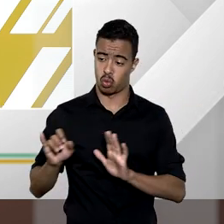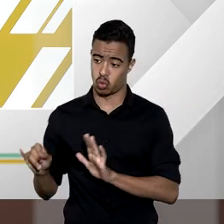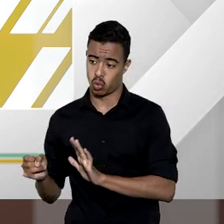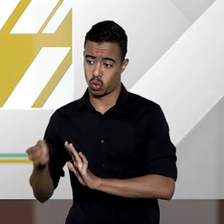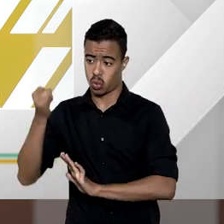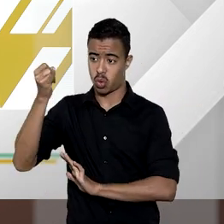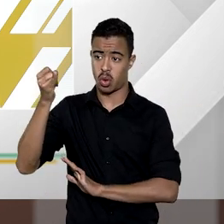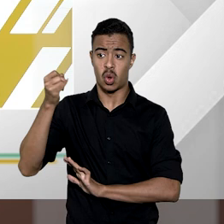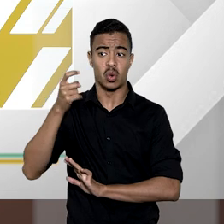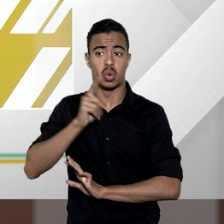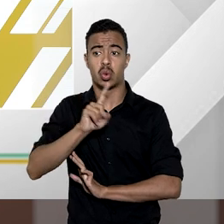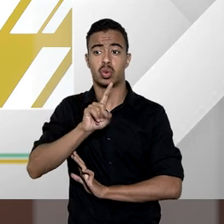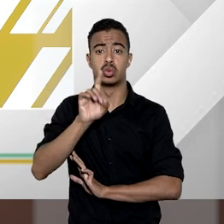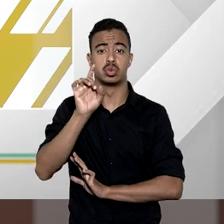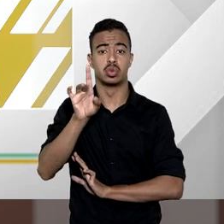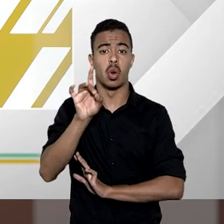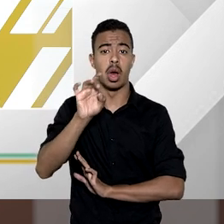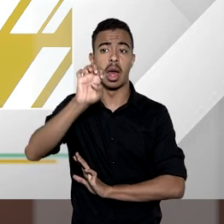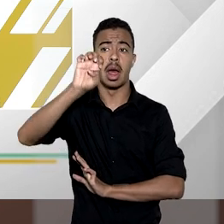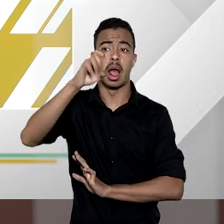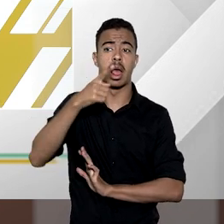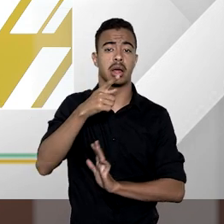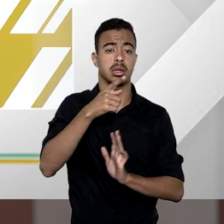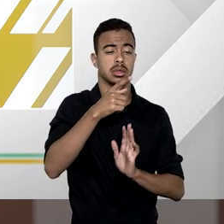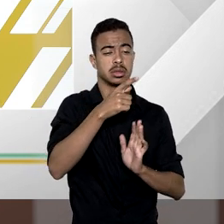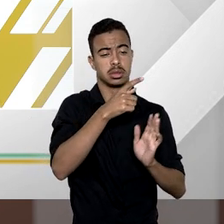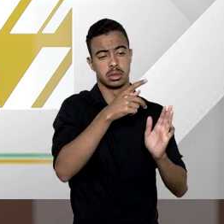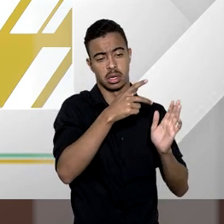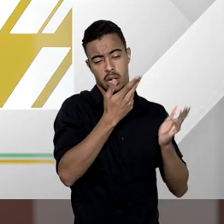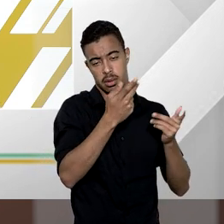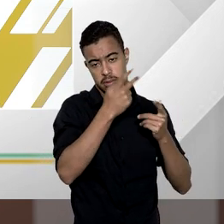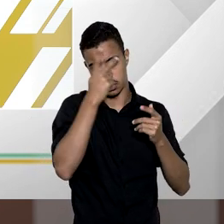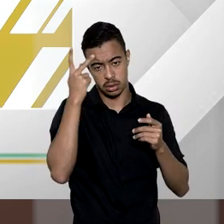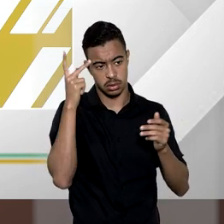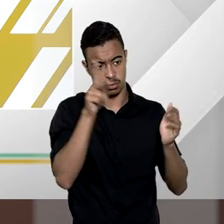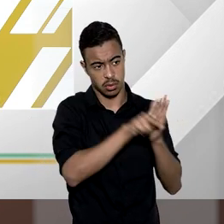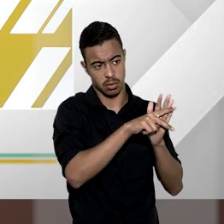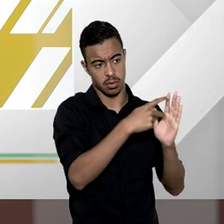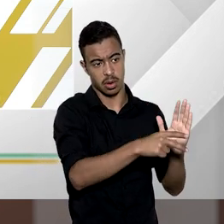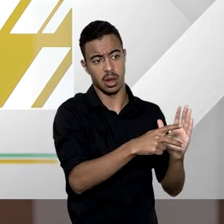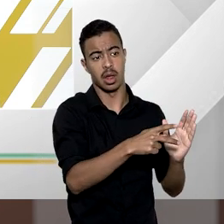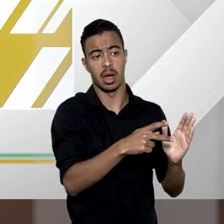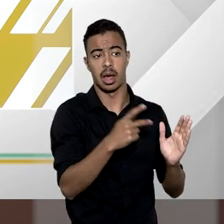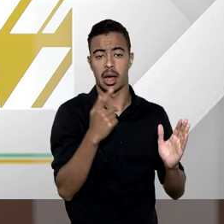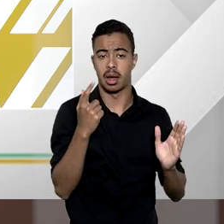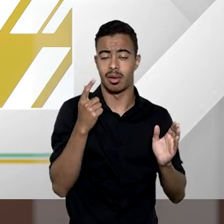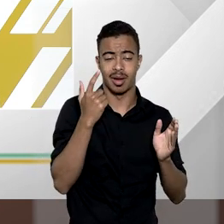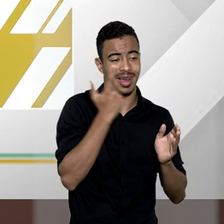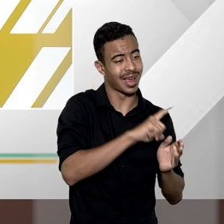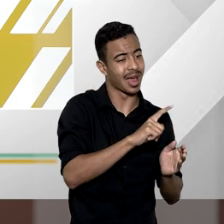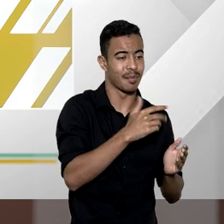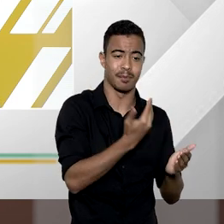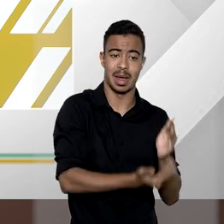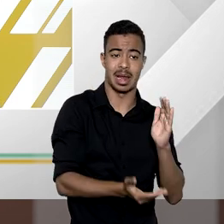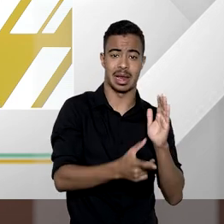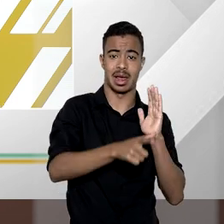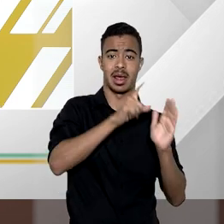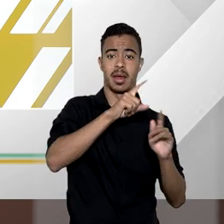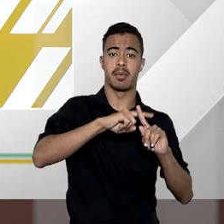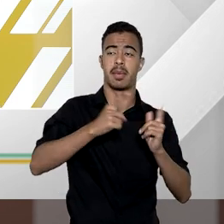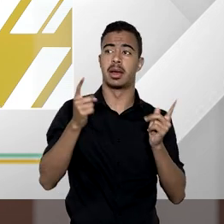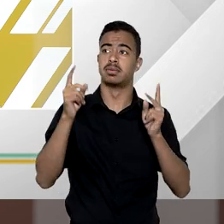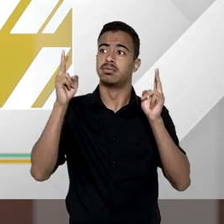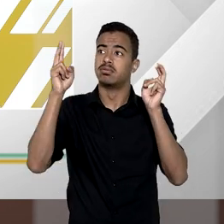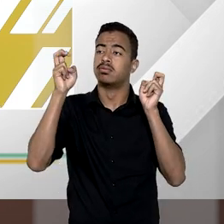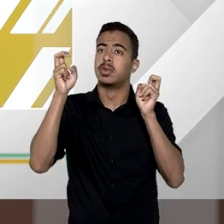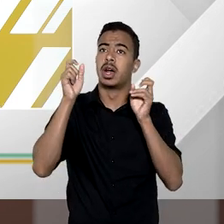tais juros restituem não só o expropriado que o expropriado deixou de ganhar com a perda antecipada mas também abarca